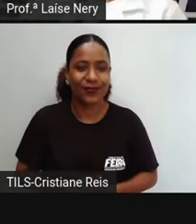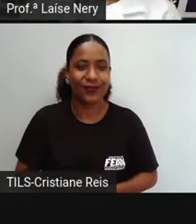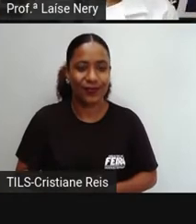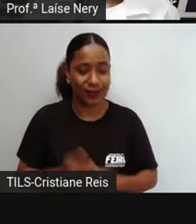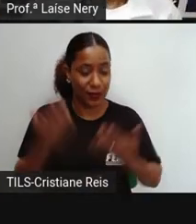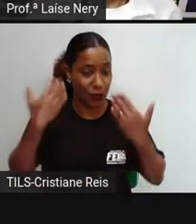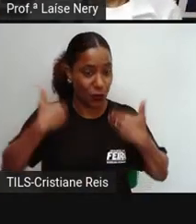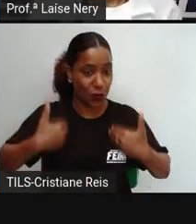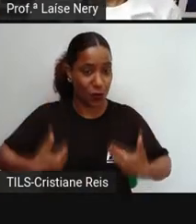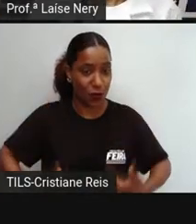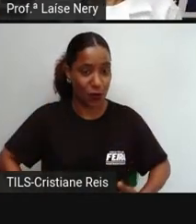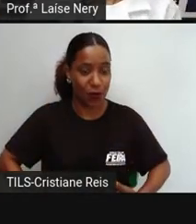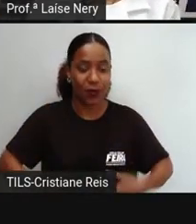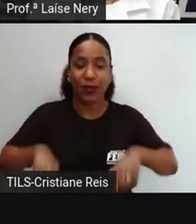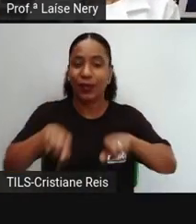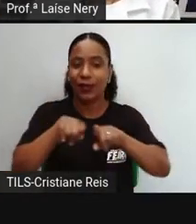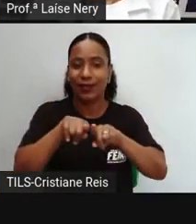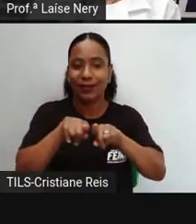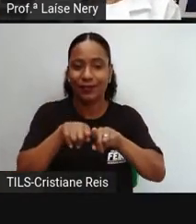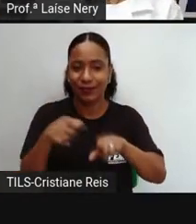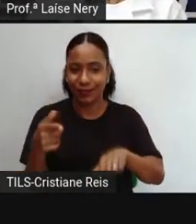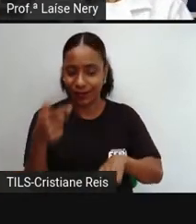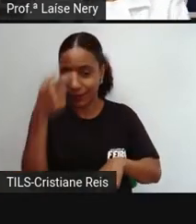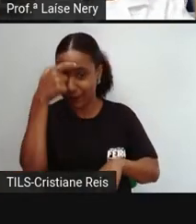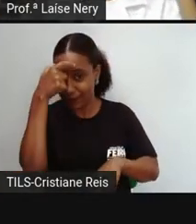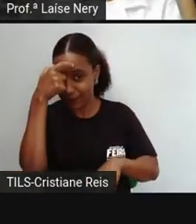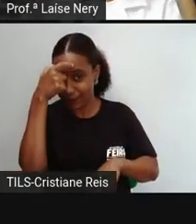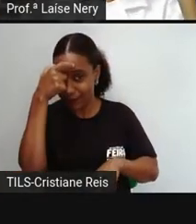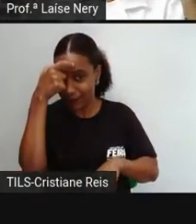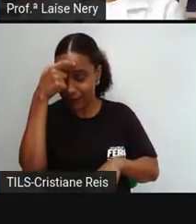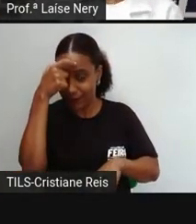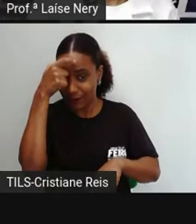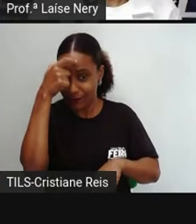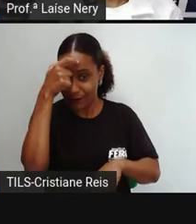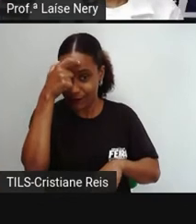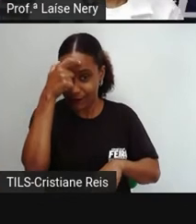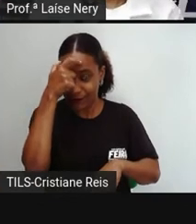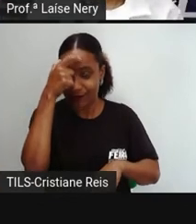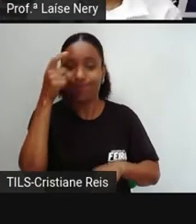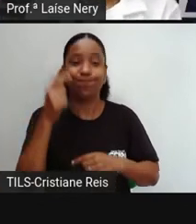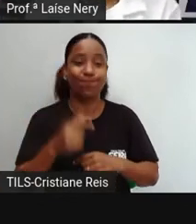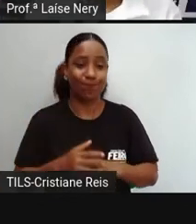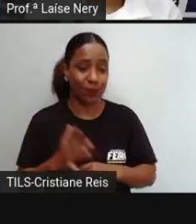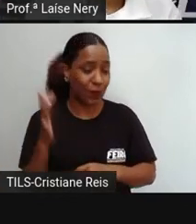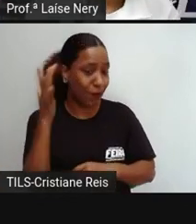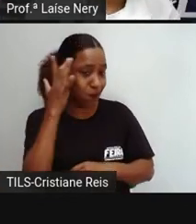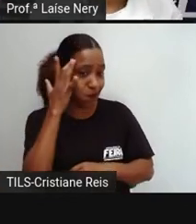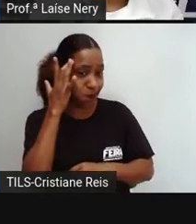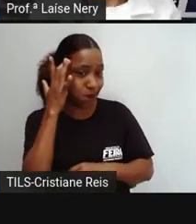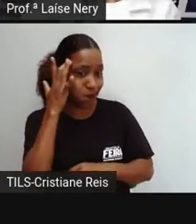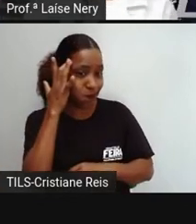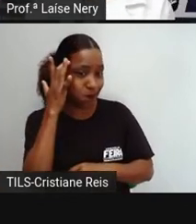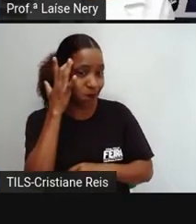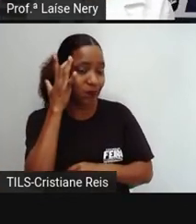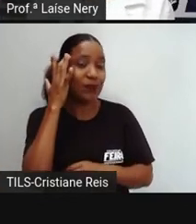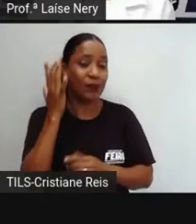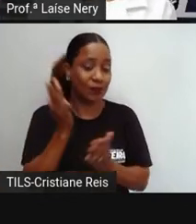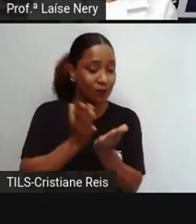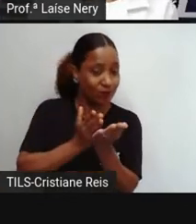físico, como também na parte mental para seguir o rumo da sua vida.